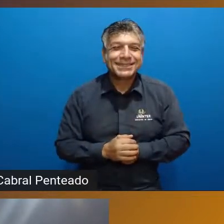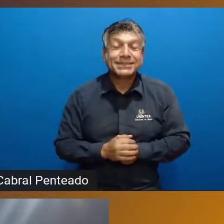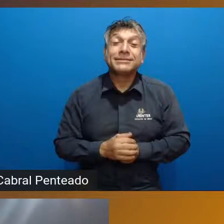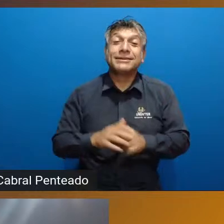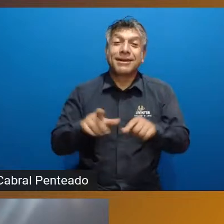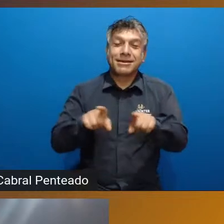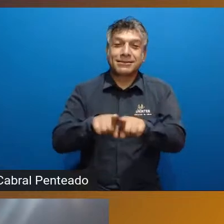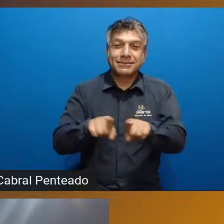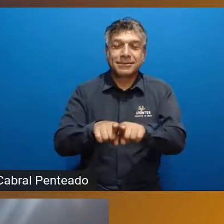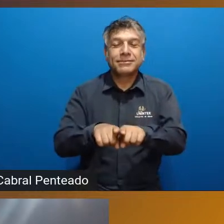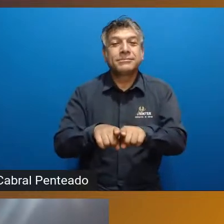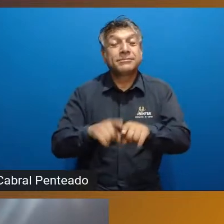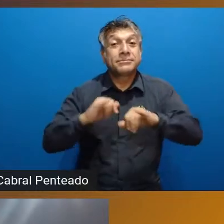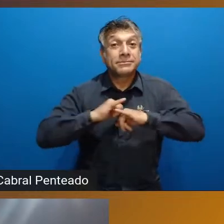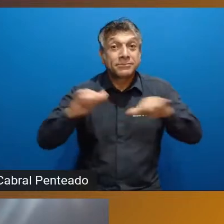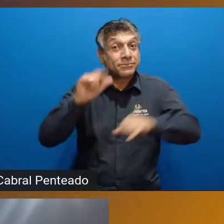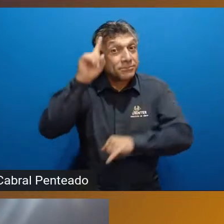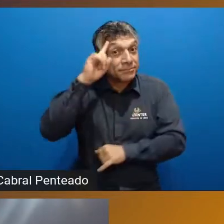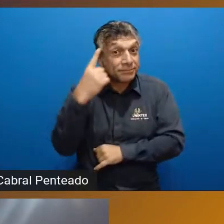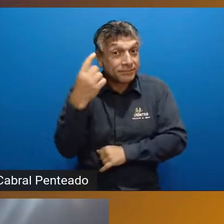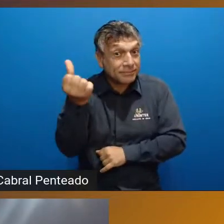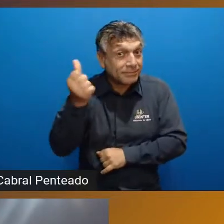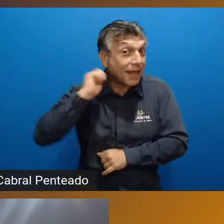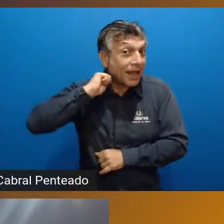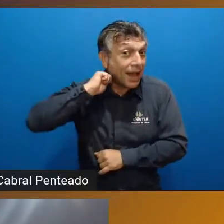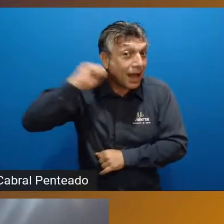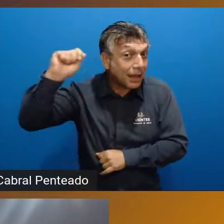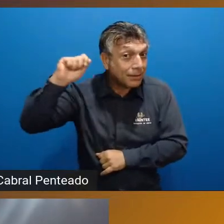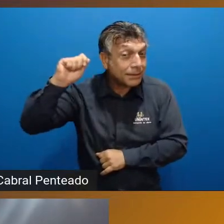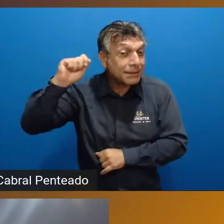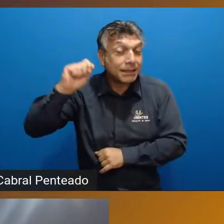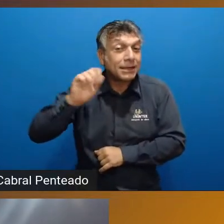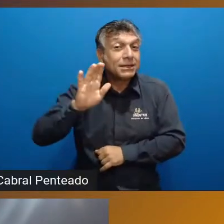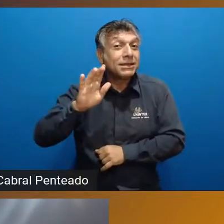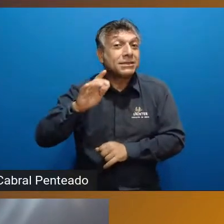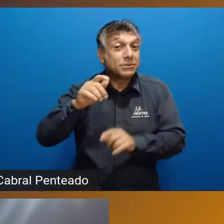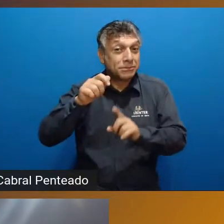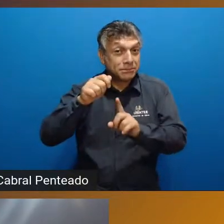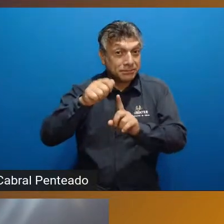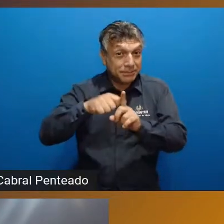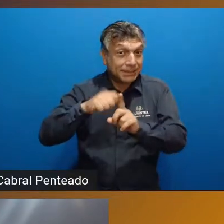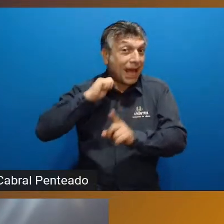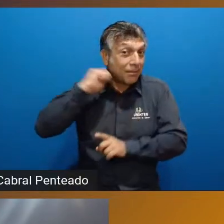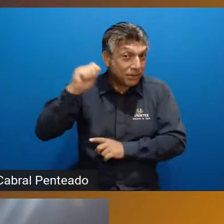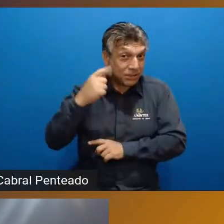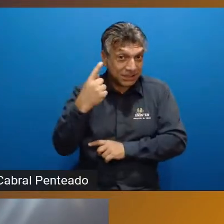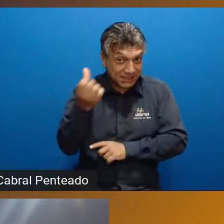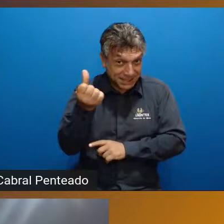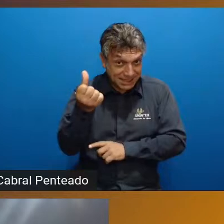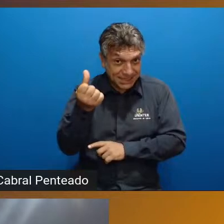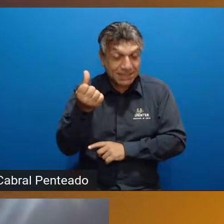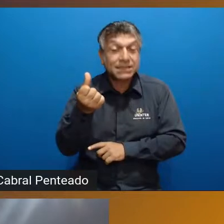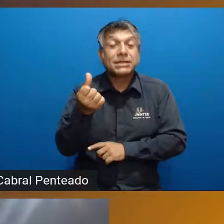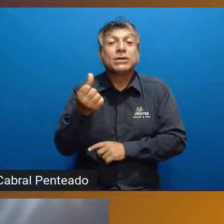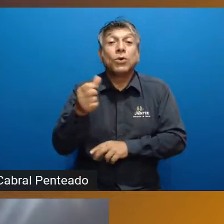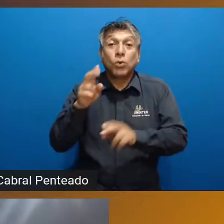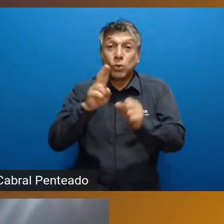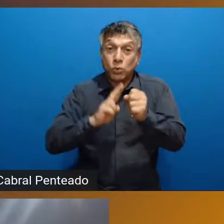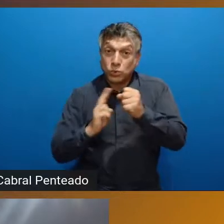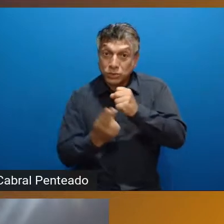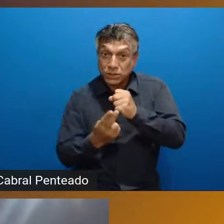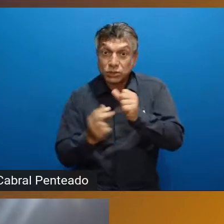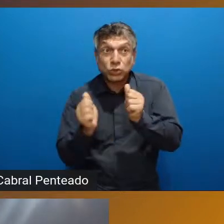Também avisando que no dia 16 de abril, perdão, 16 de abril, a Uninter participará, junto com outras